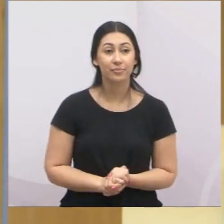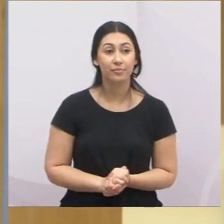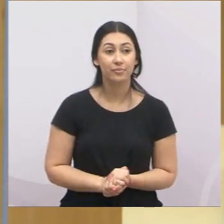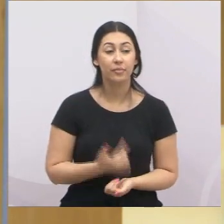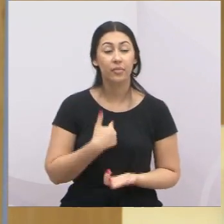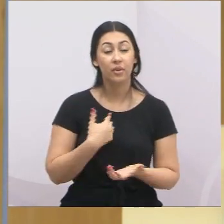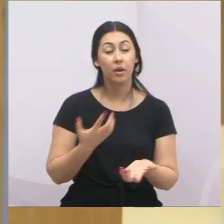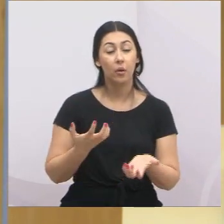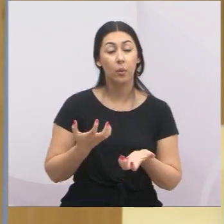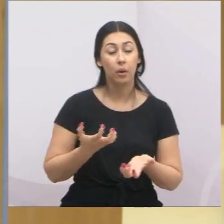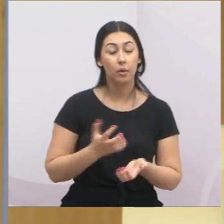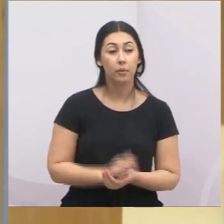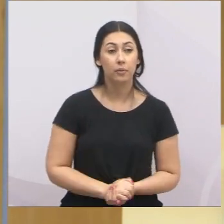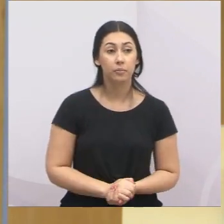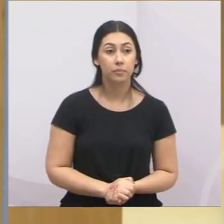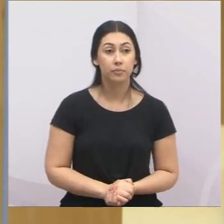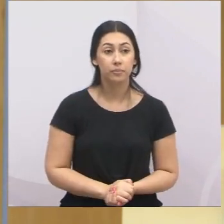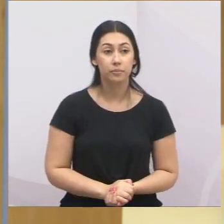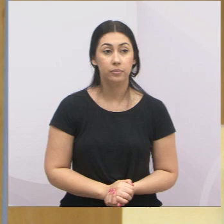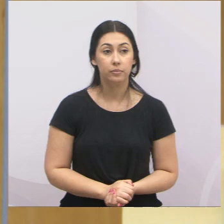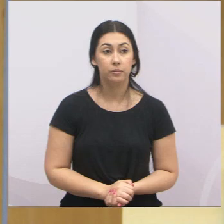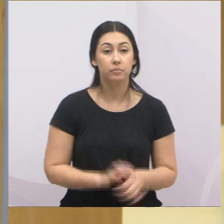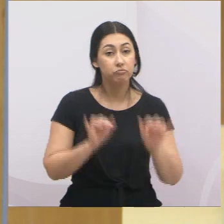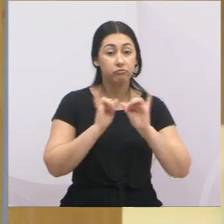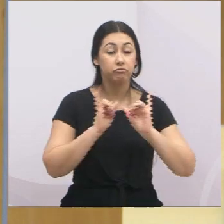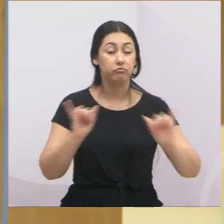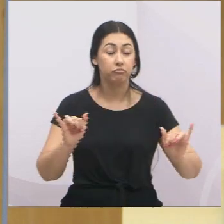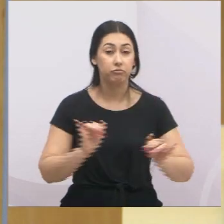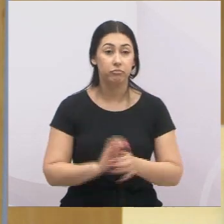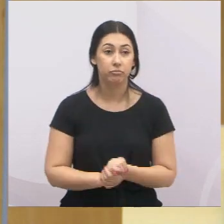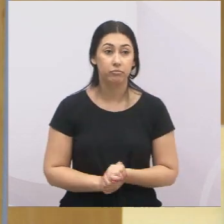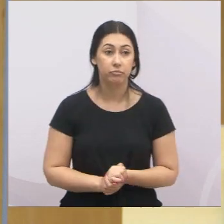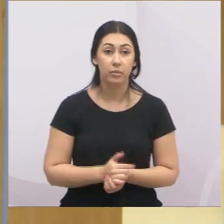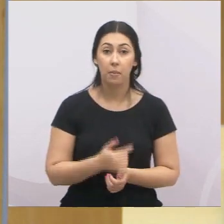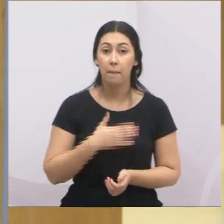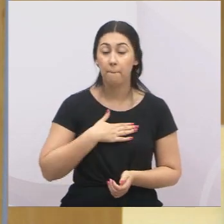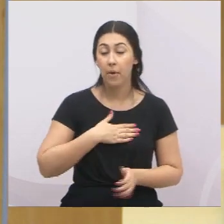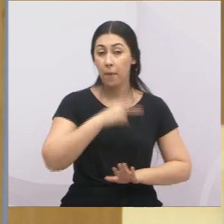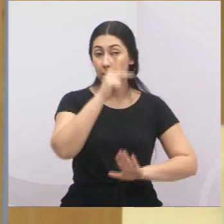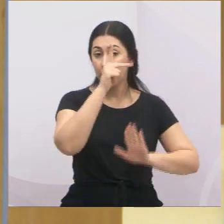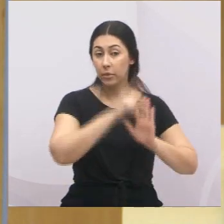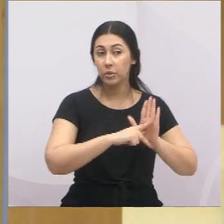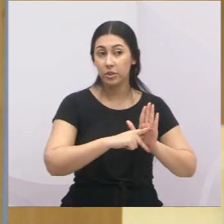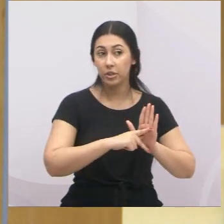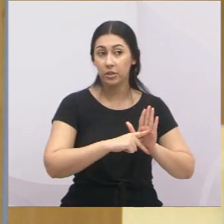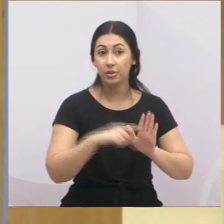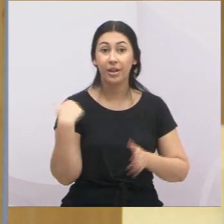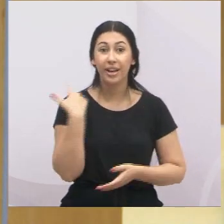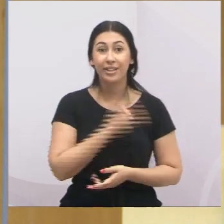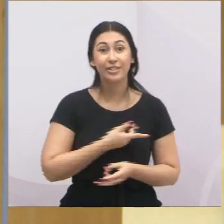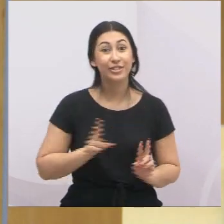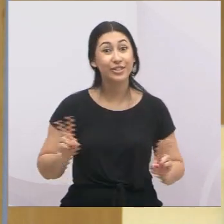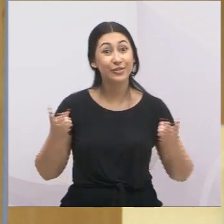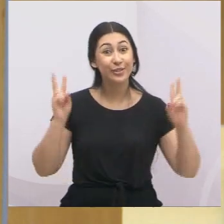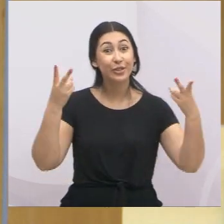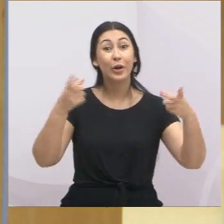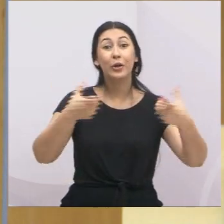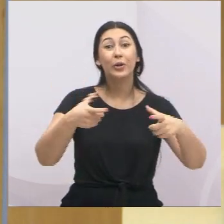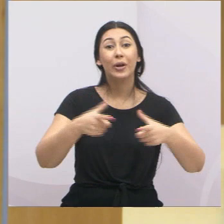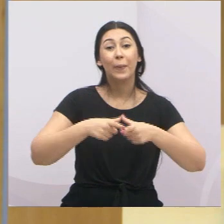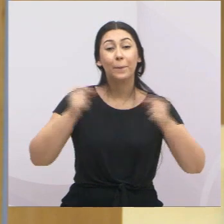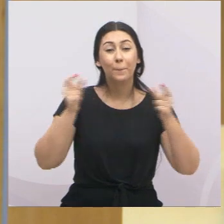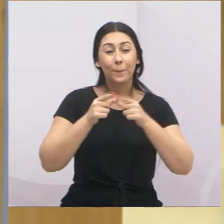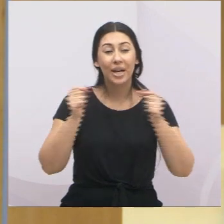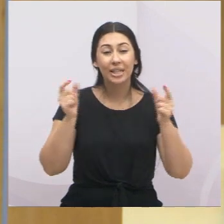Quero comentar com o público do meu projeto, que nós tivemos uma vitória em Brasília, na